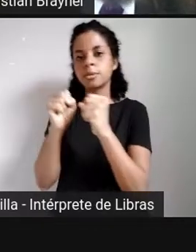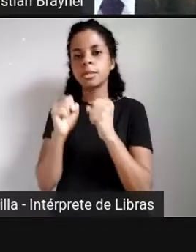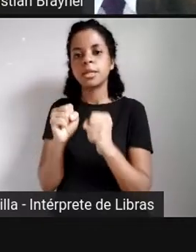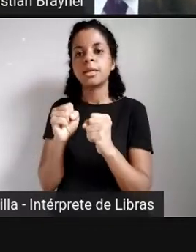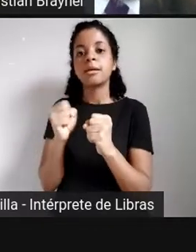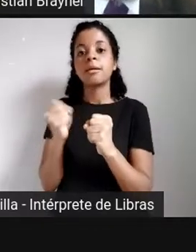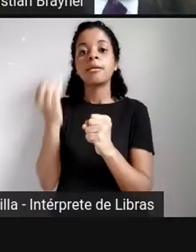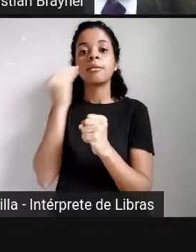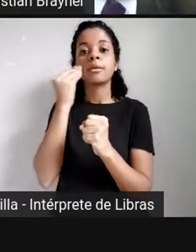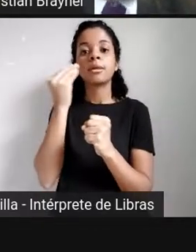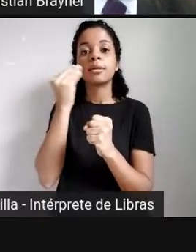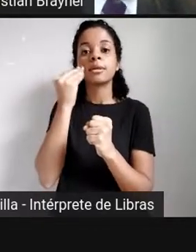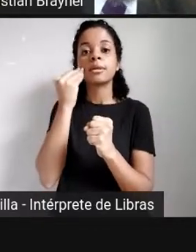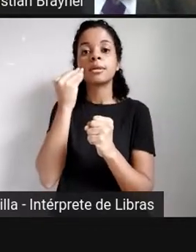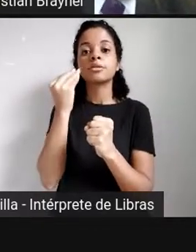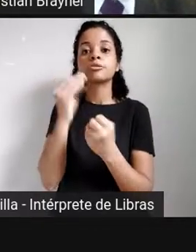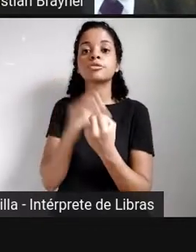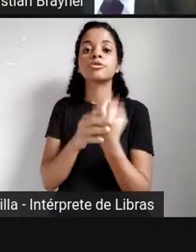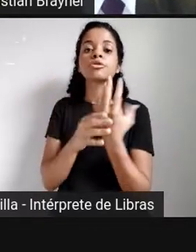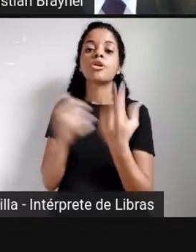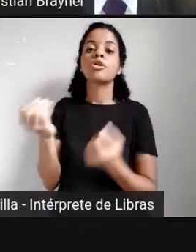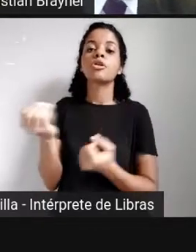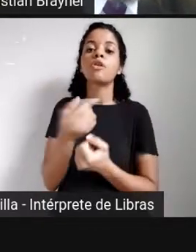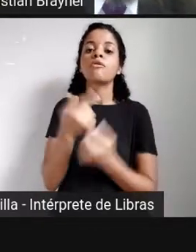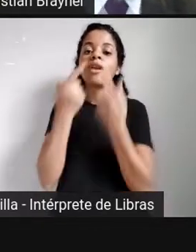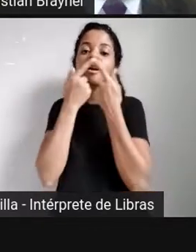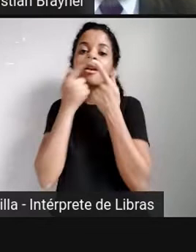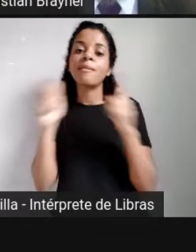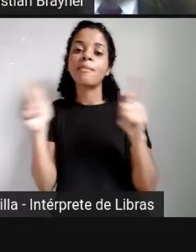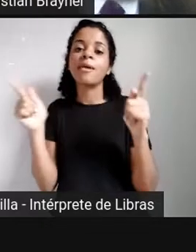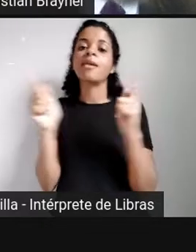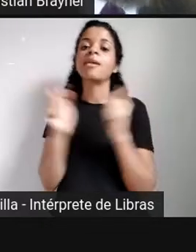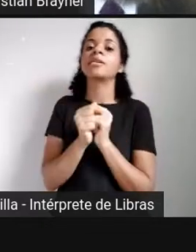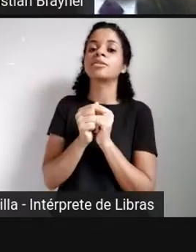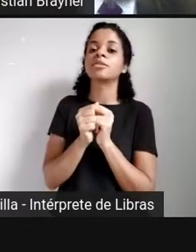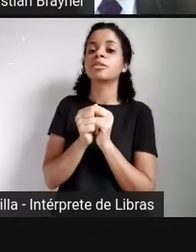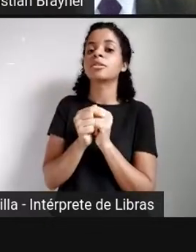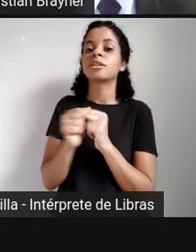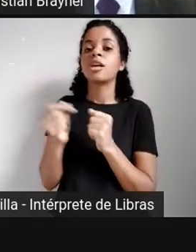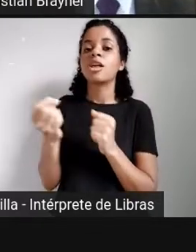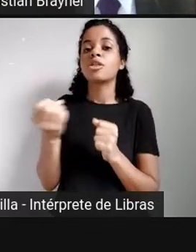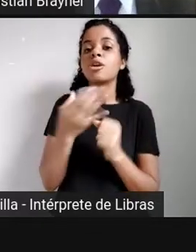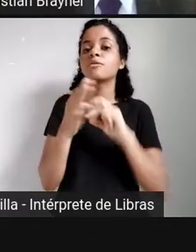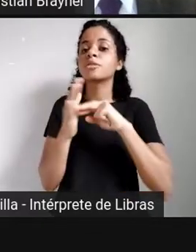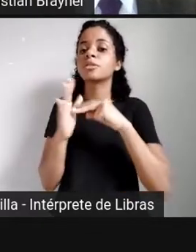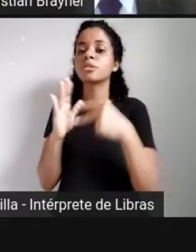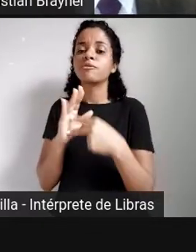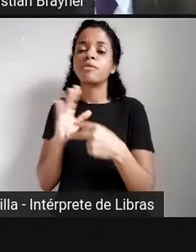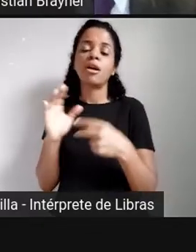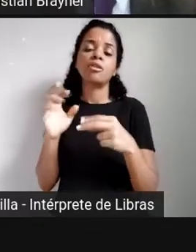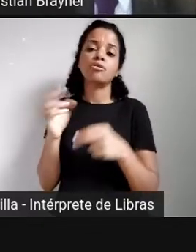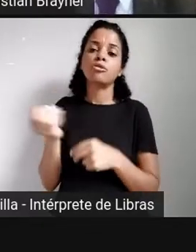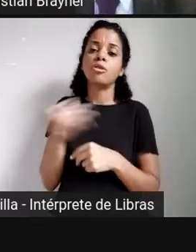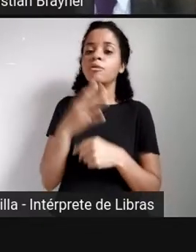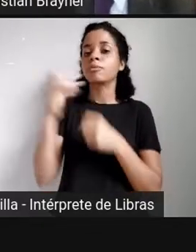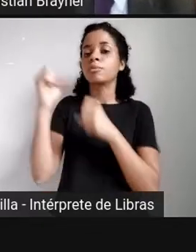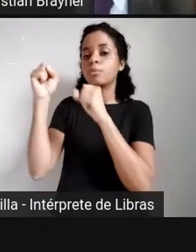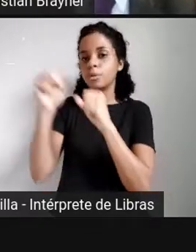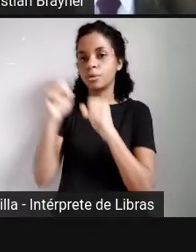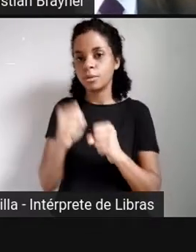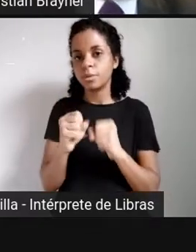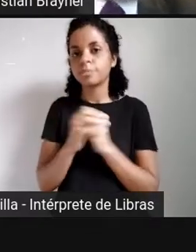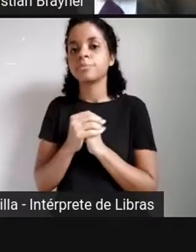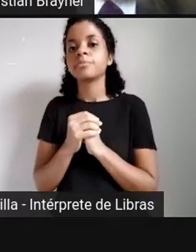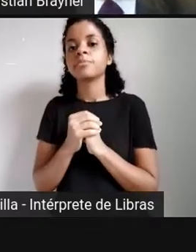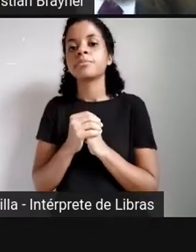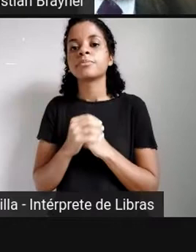nova gramática, uma nova semântica, com novos significados e novas relações de poder. Então, aqui, o Charrodot diz que a